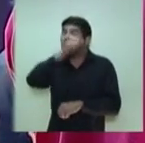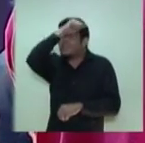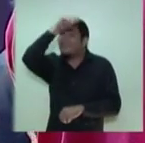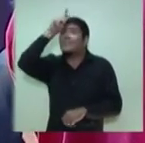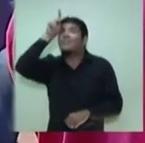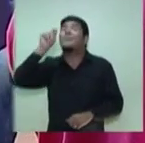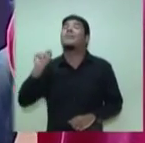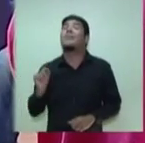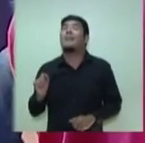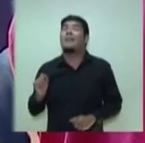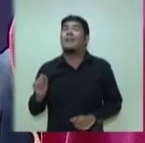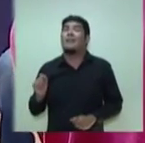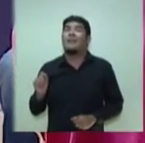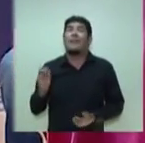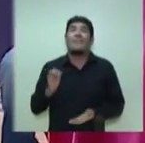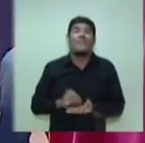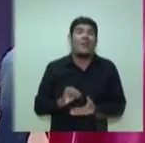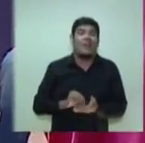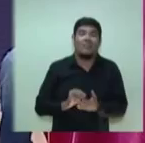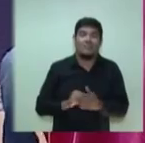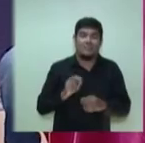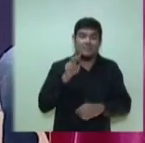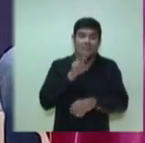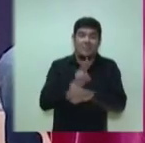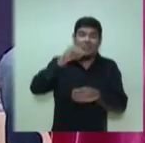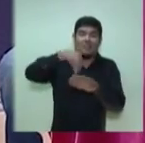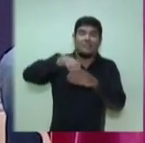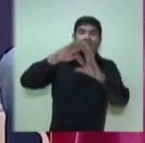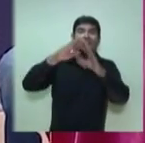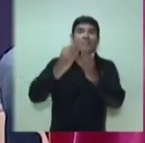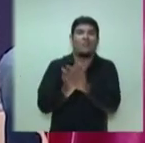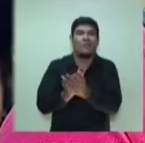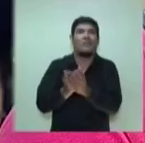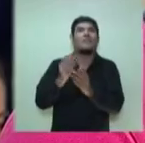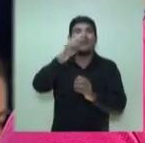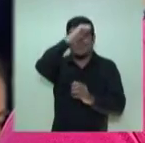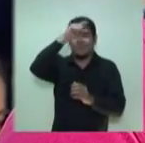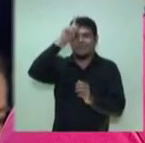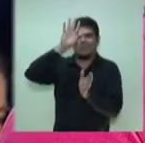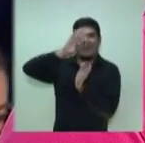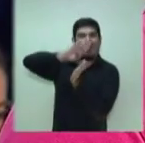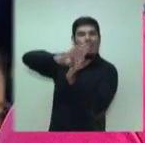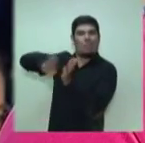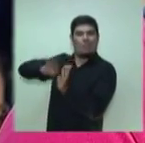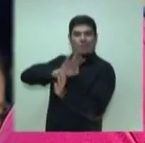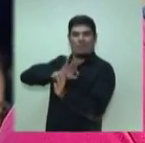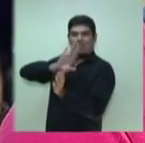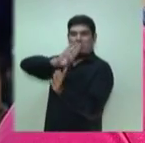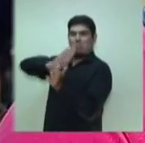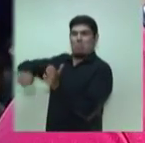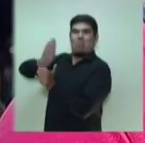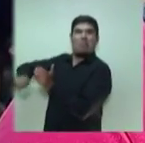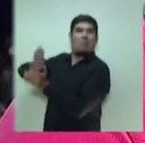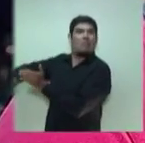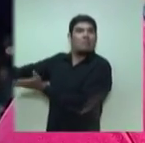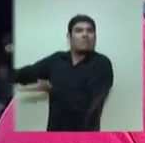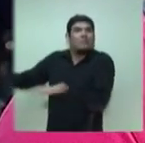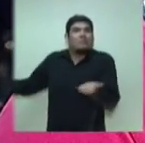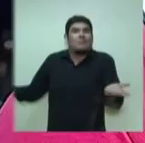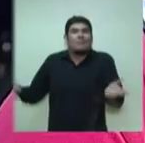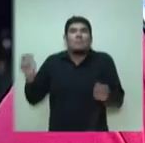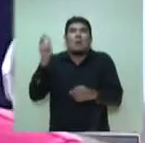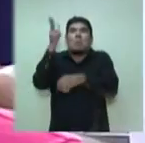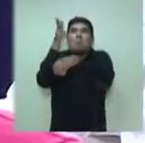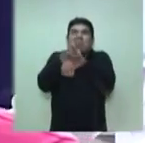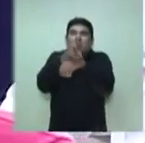assumir é a segurança das escolas. A Prefeitura retirou os vigilantes das escolas e hoje utiliza um sistema de câmeras. Nós entendemos